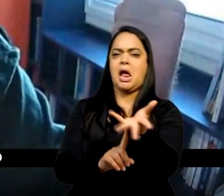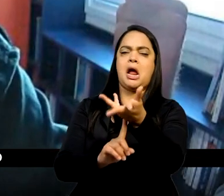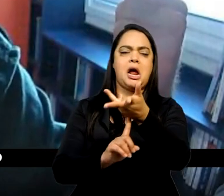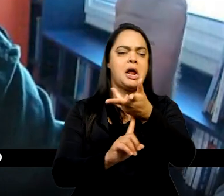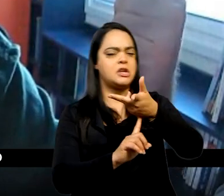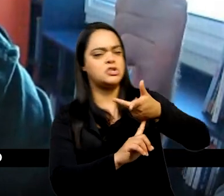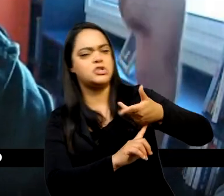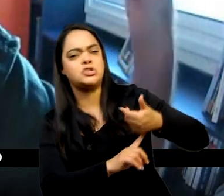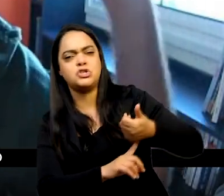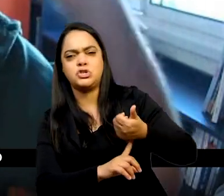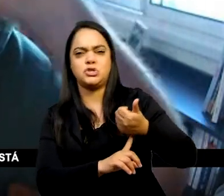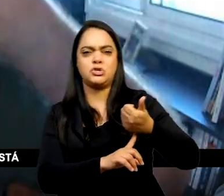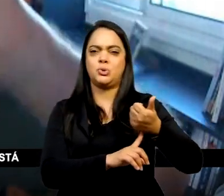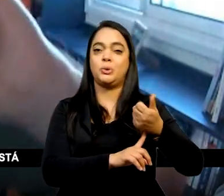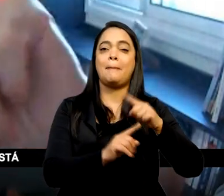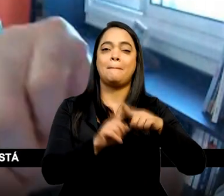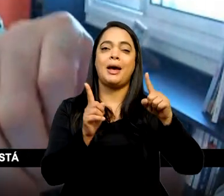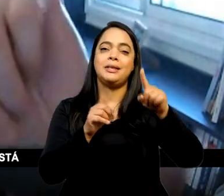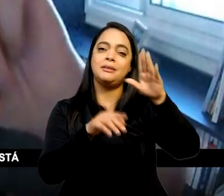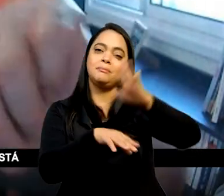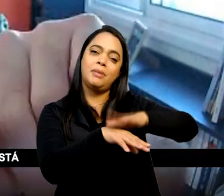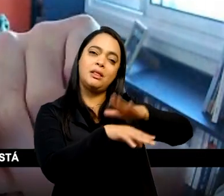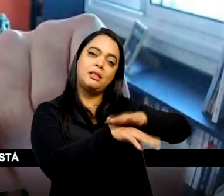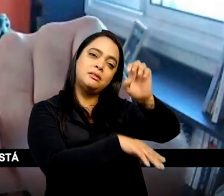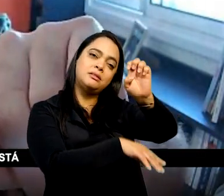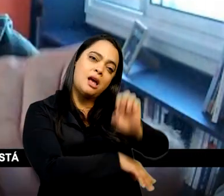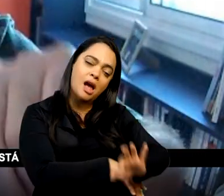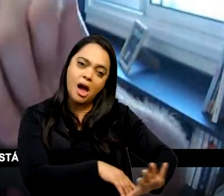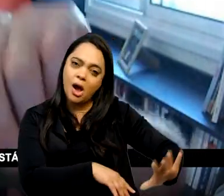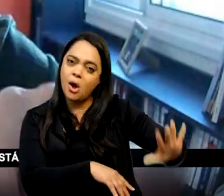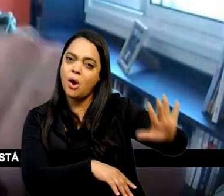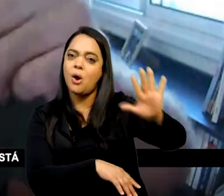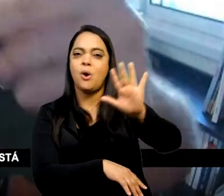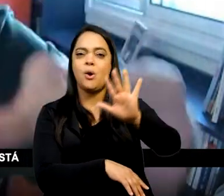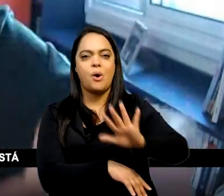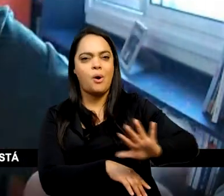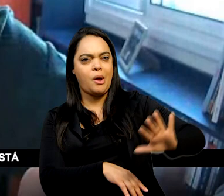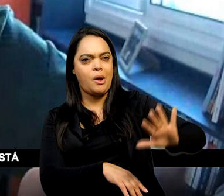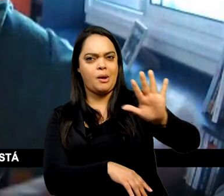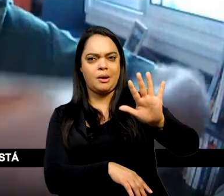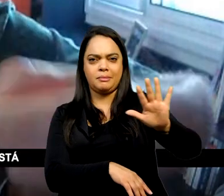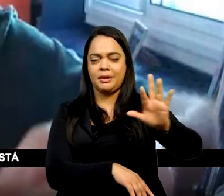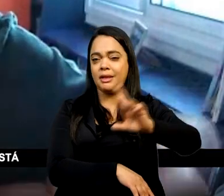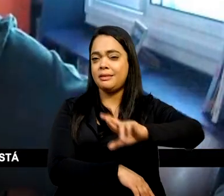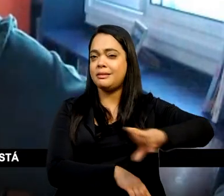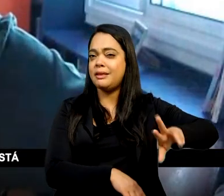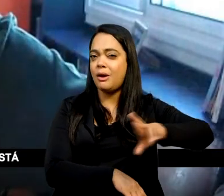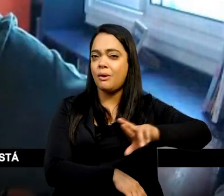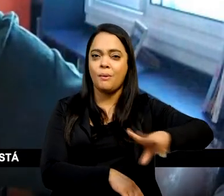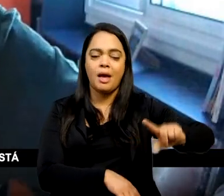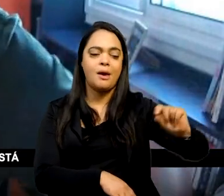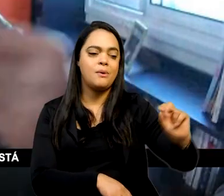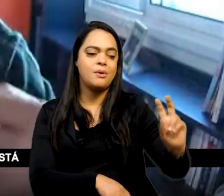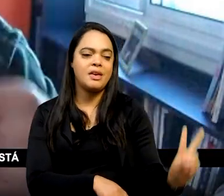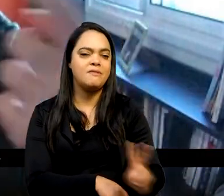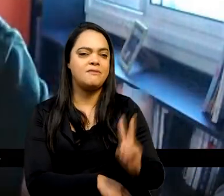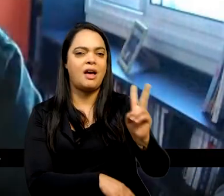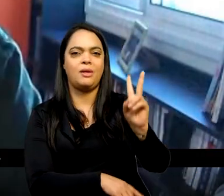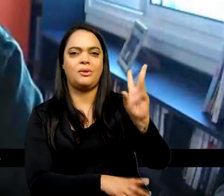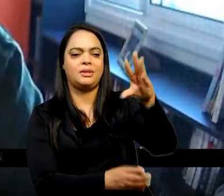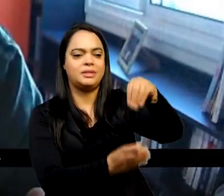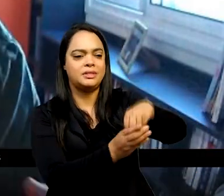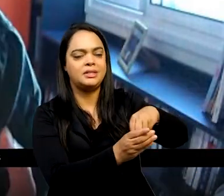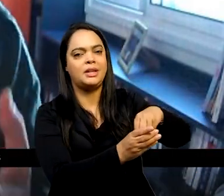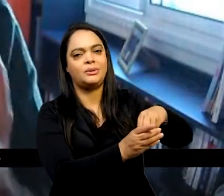europeus, que não são necessariamente valores que façam sentido plenamente naquela sociedade que ele está